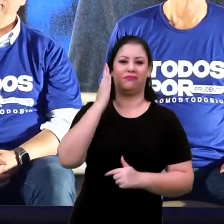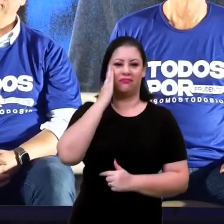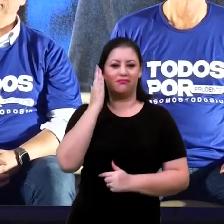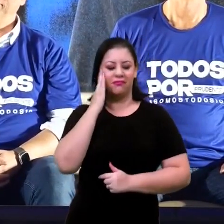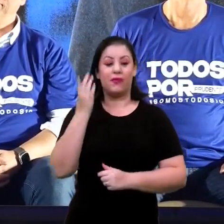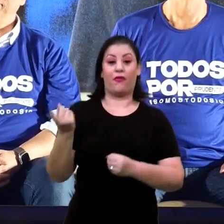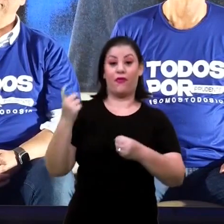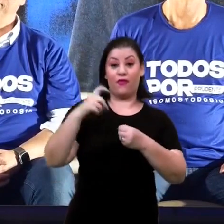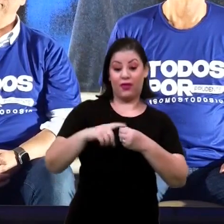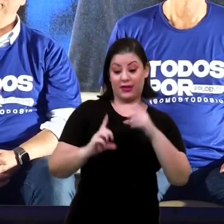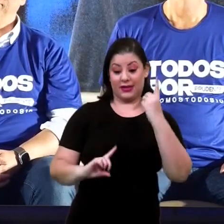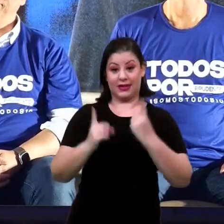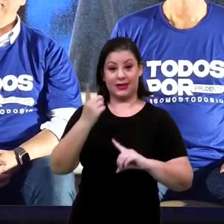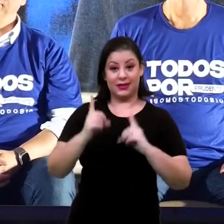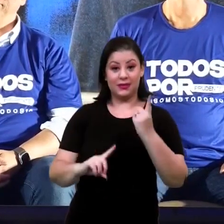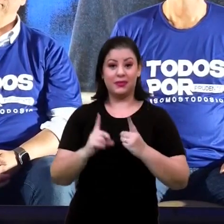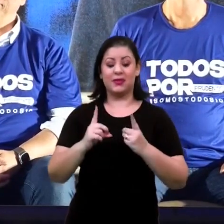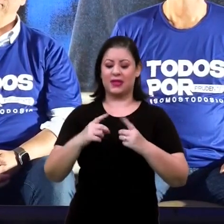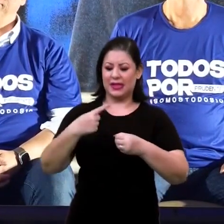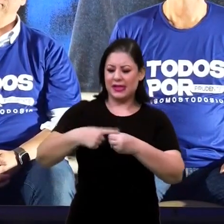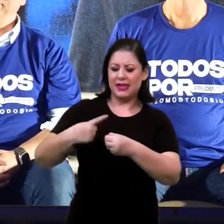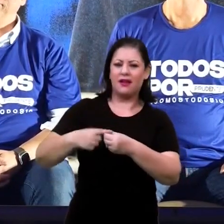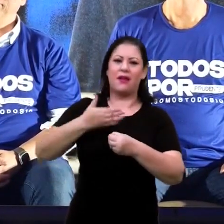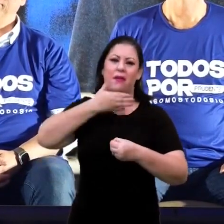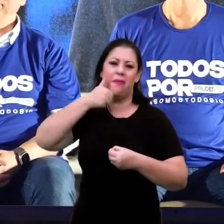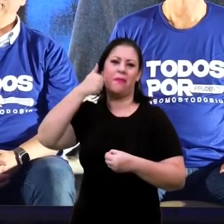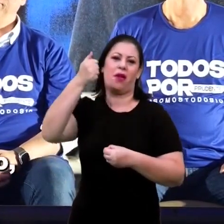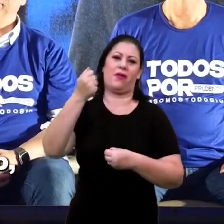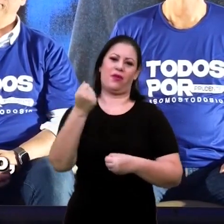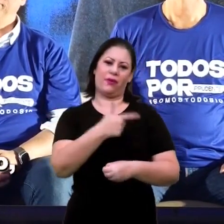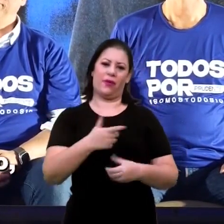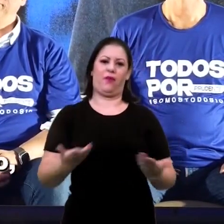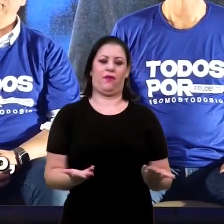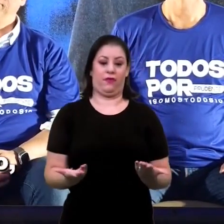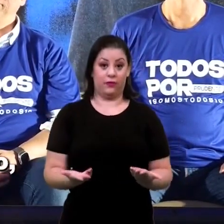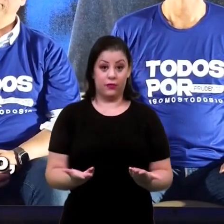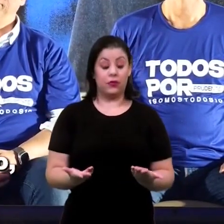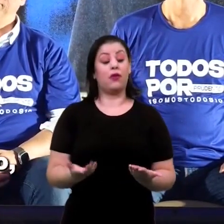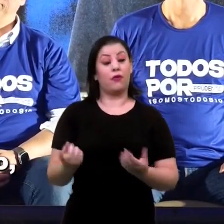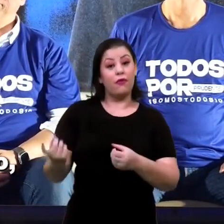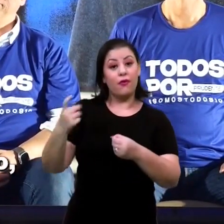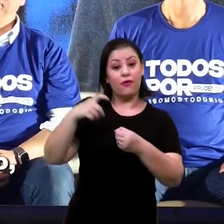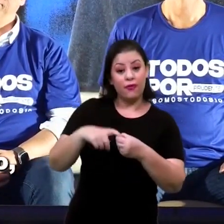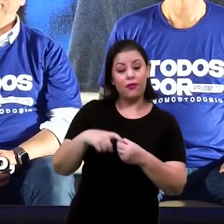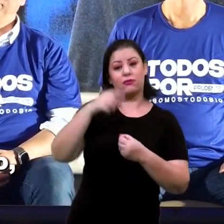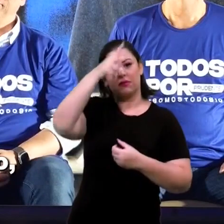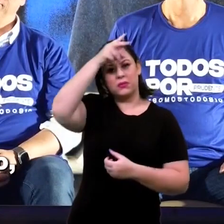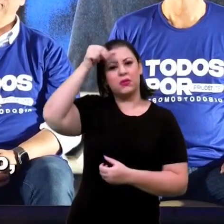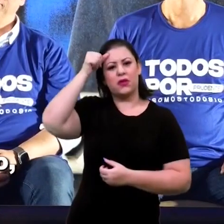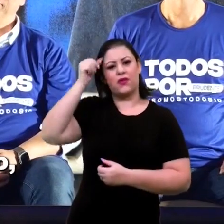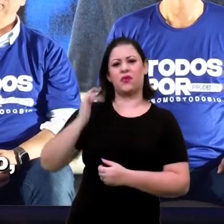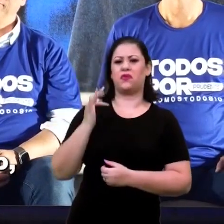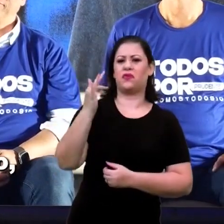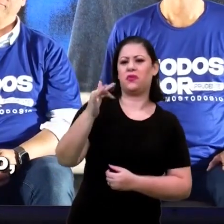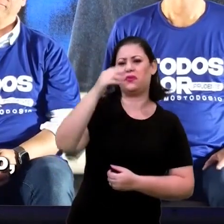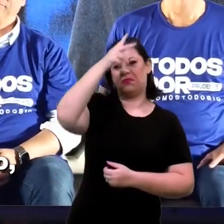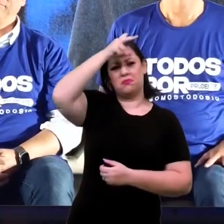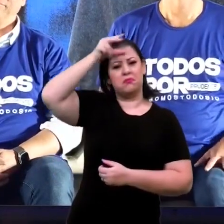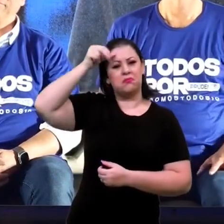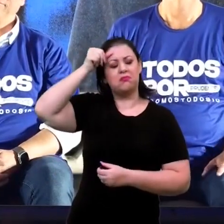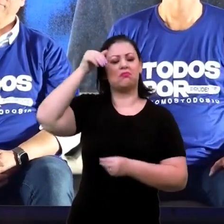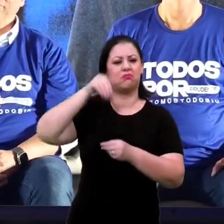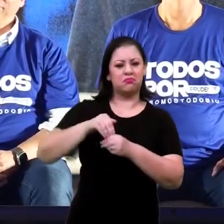para uma cidade muito melhor do que a que está hoje. Eu vou voltar com esse cara prefeito, com o Prudentino com